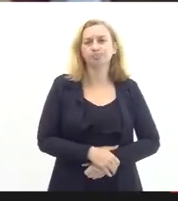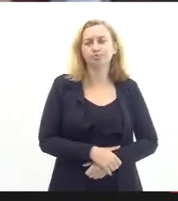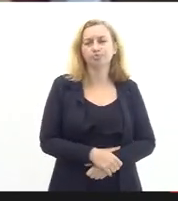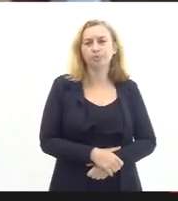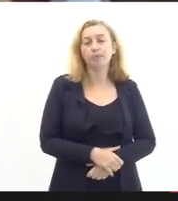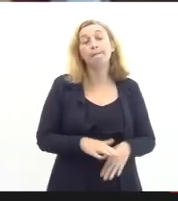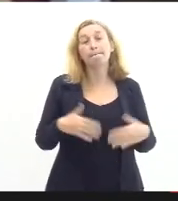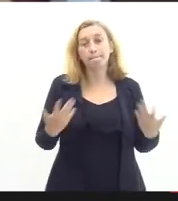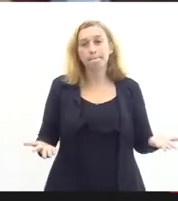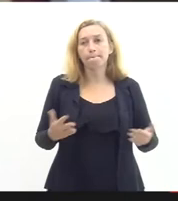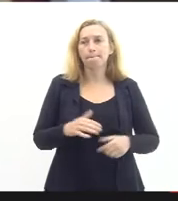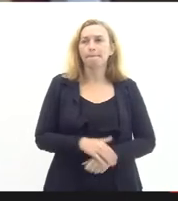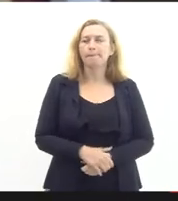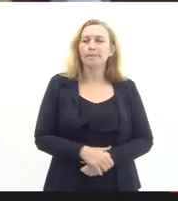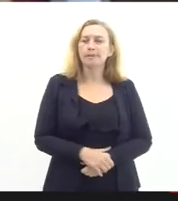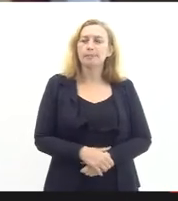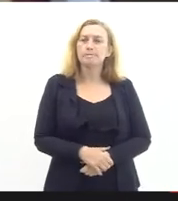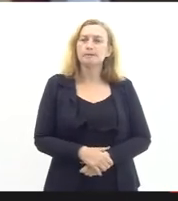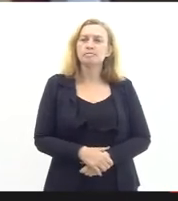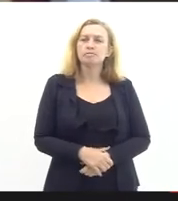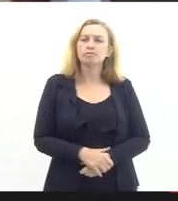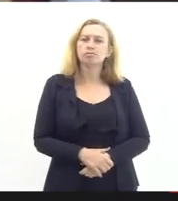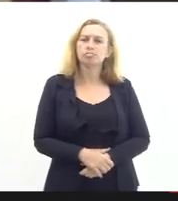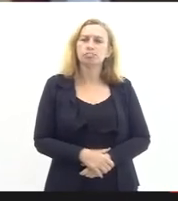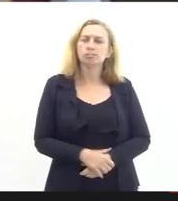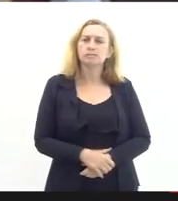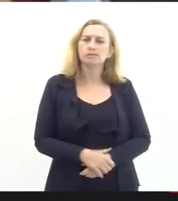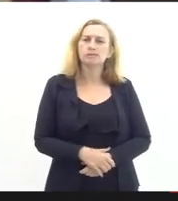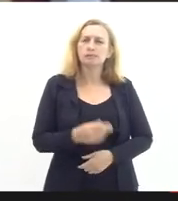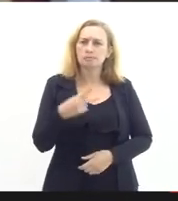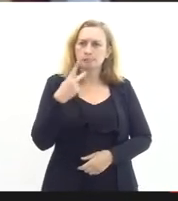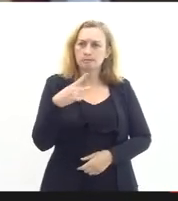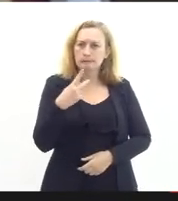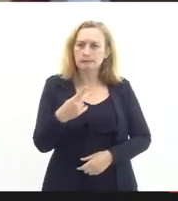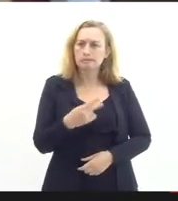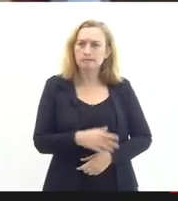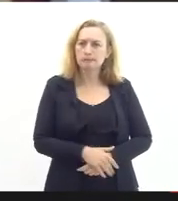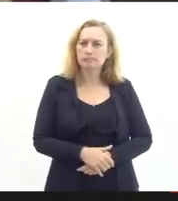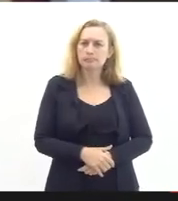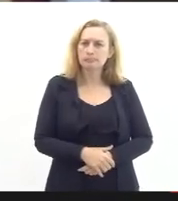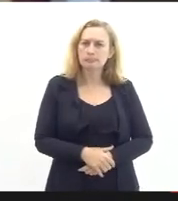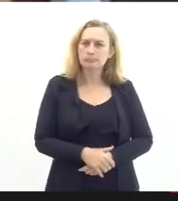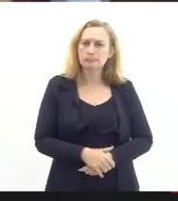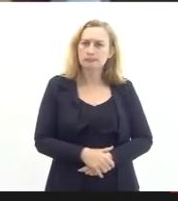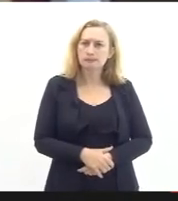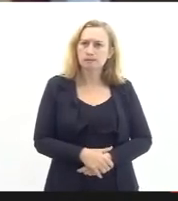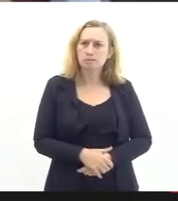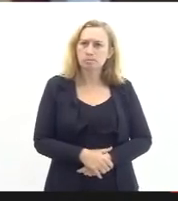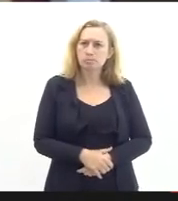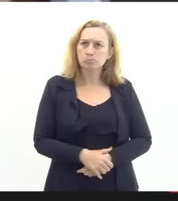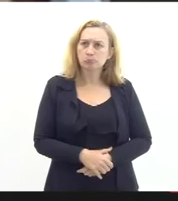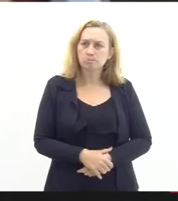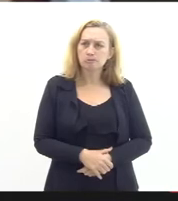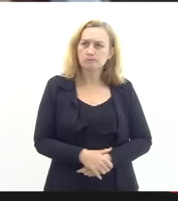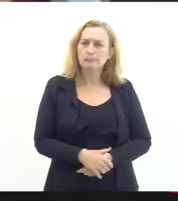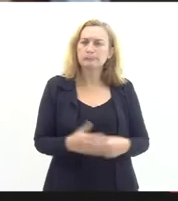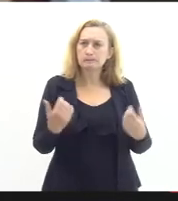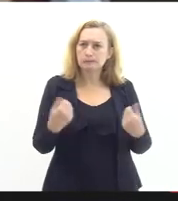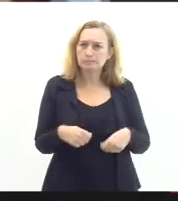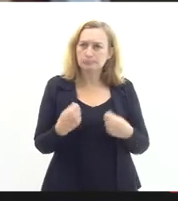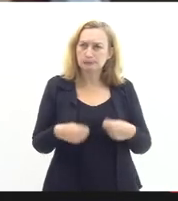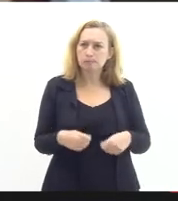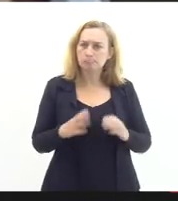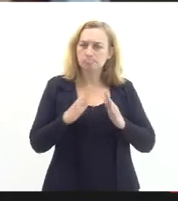então a nossa reivindicação assim sendo bem claro é que bom a carência da